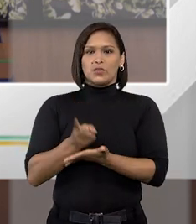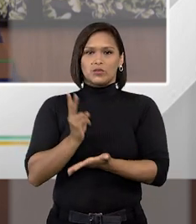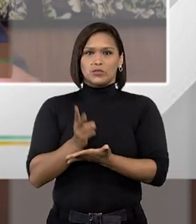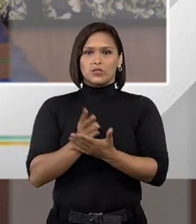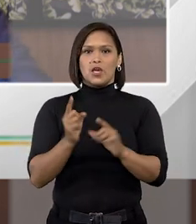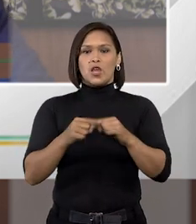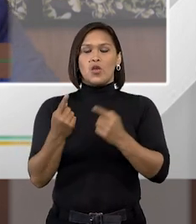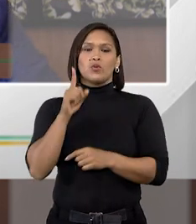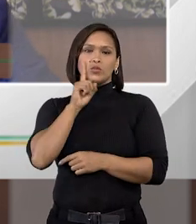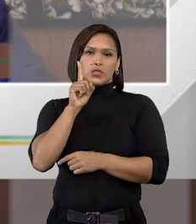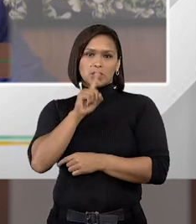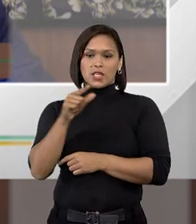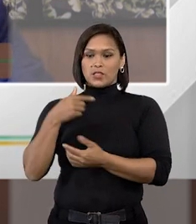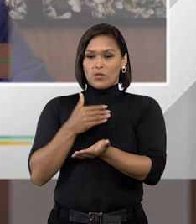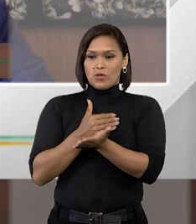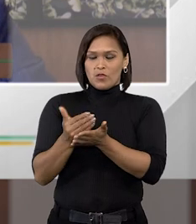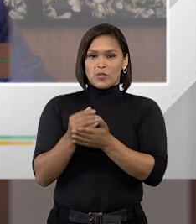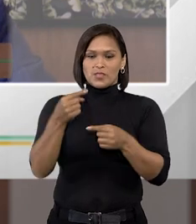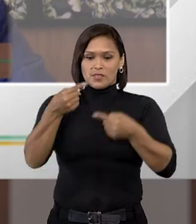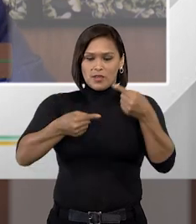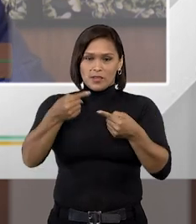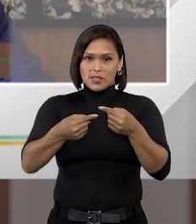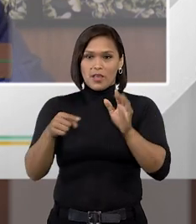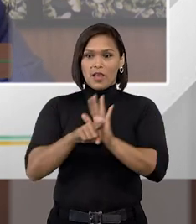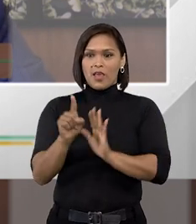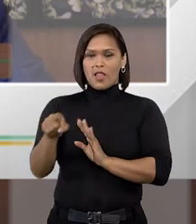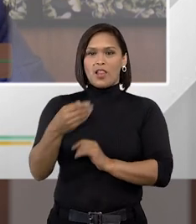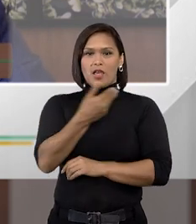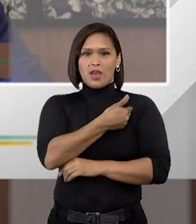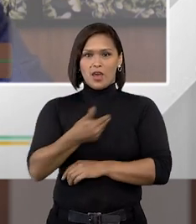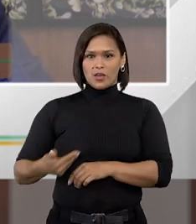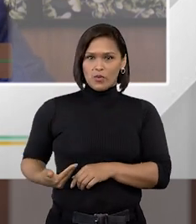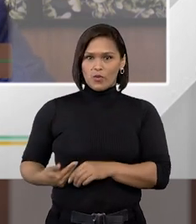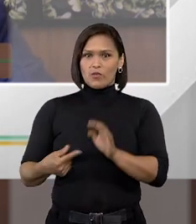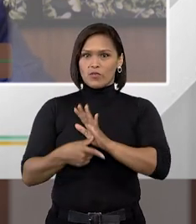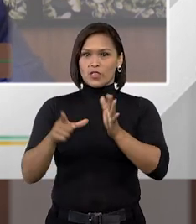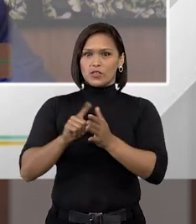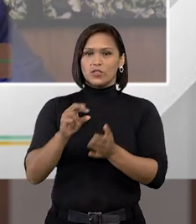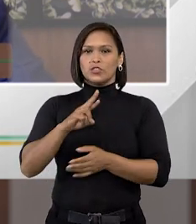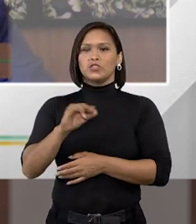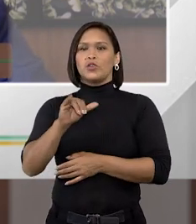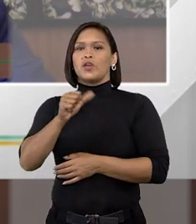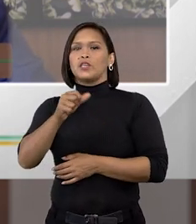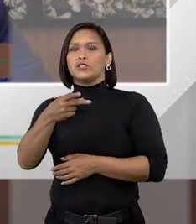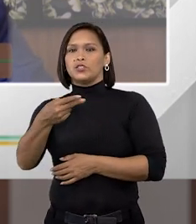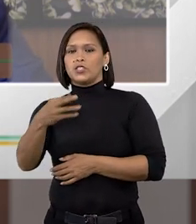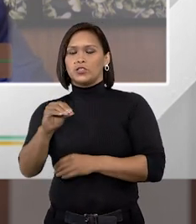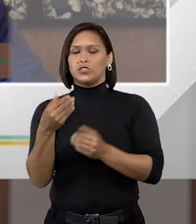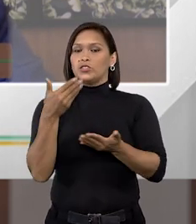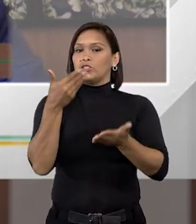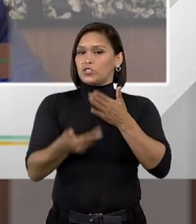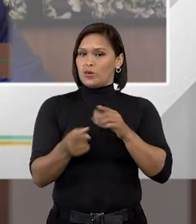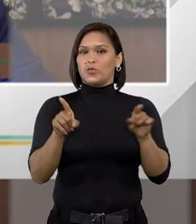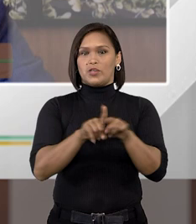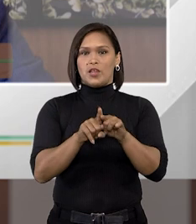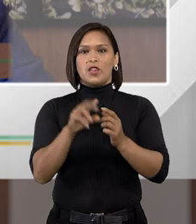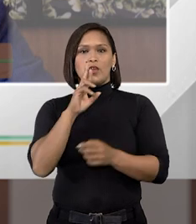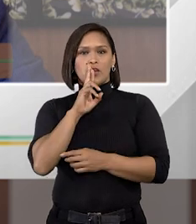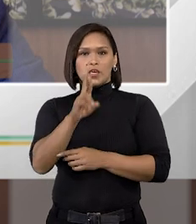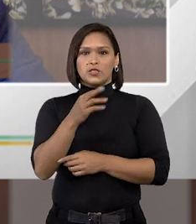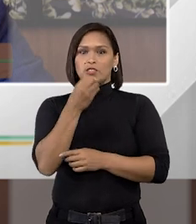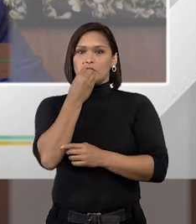os Estados Unidos que começaram essa guerra lá com o governo de Richard Nixon já abandonaram e estão vendo